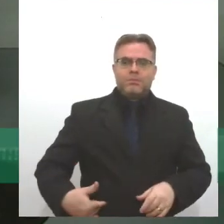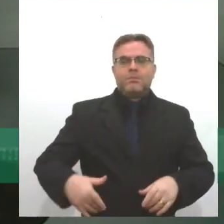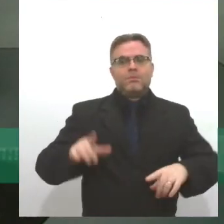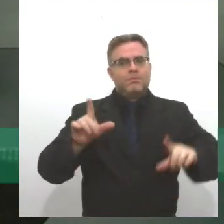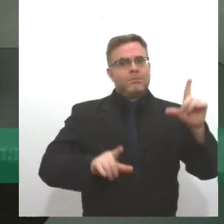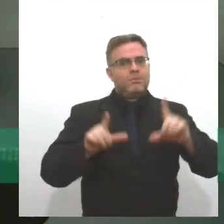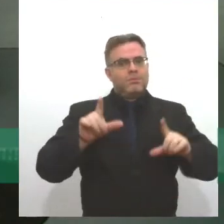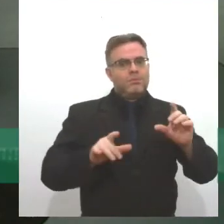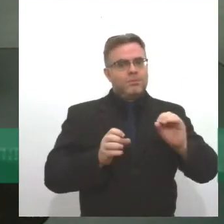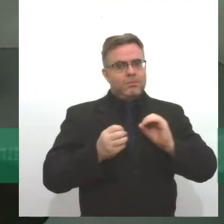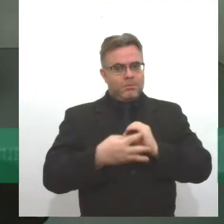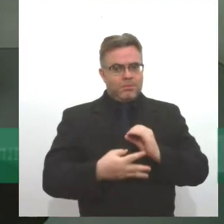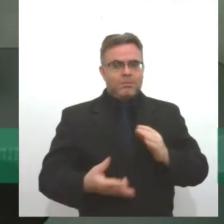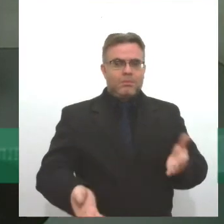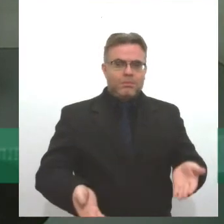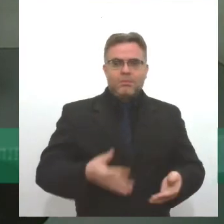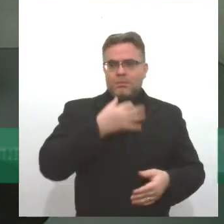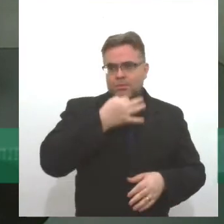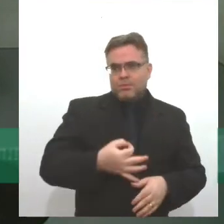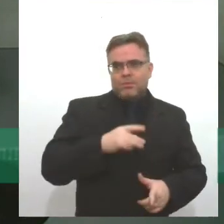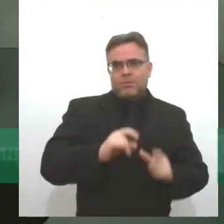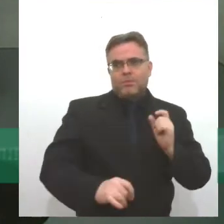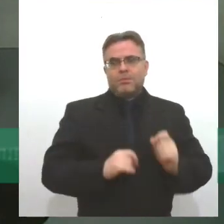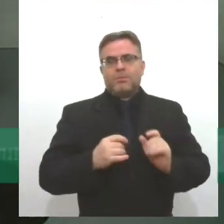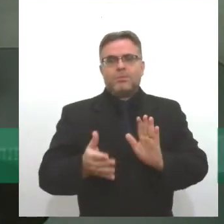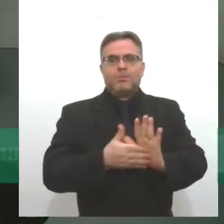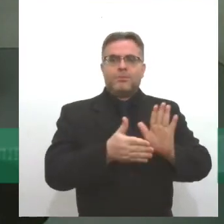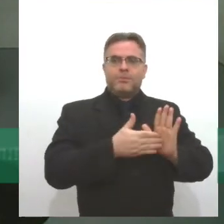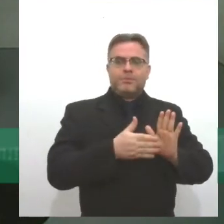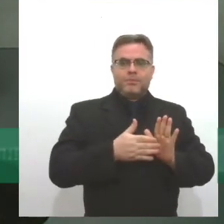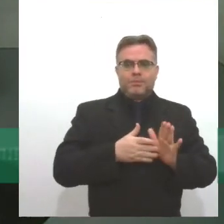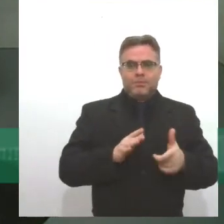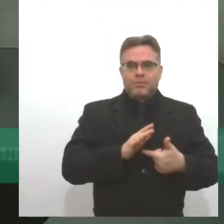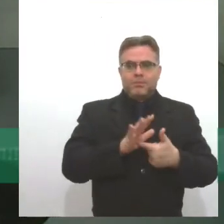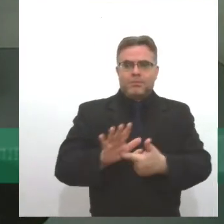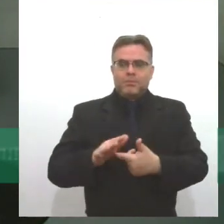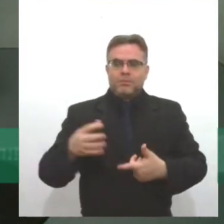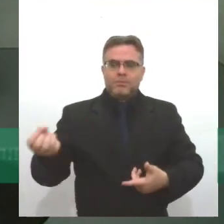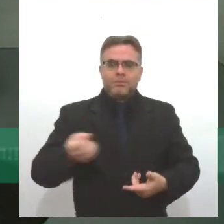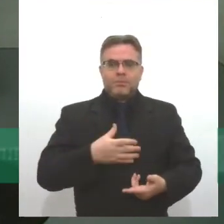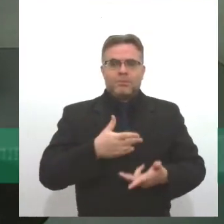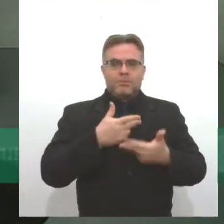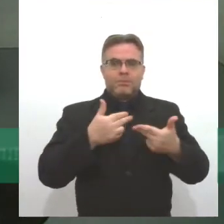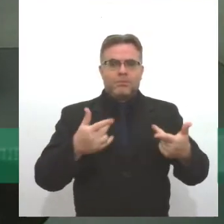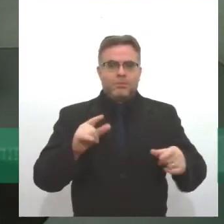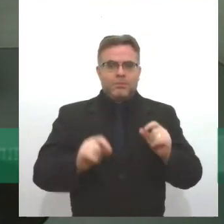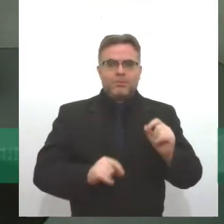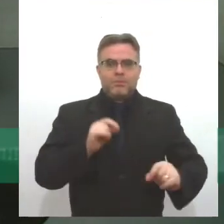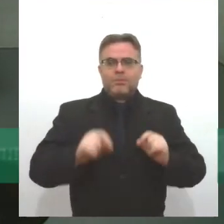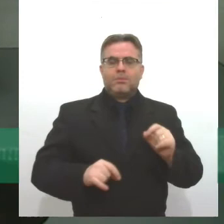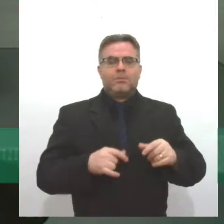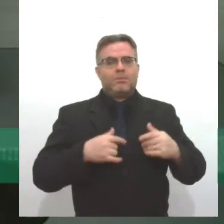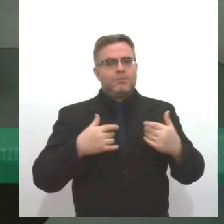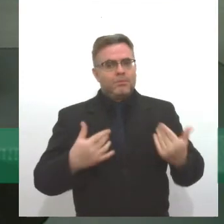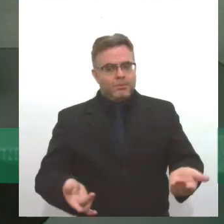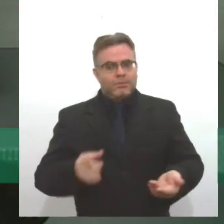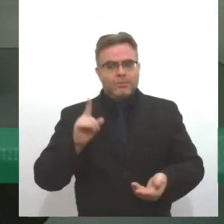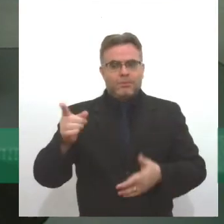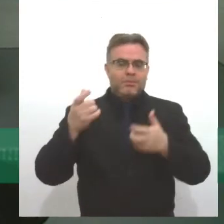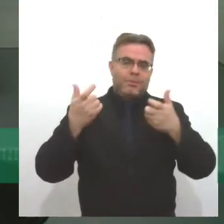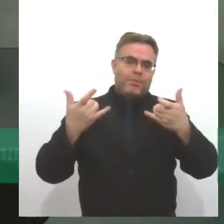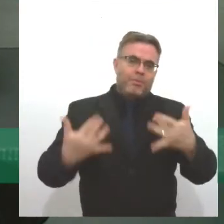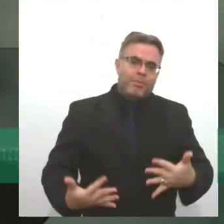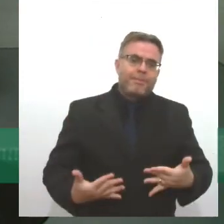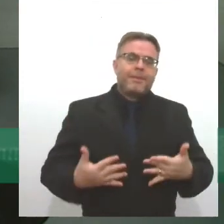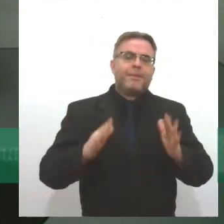por essa iniciativa, acho que essa é uma pauta que soa como novidade para muita gente, mas ela, como o Rogério historiou aí, ela é uma pauta